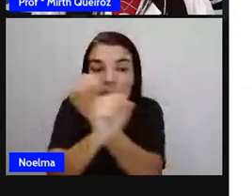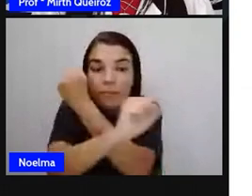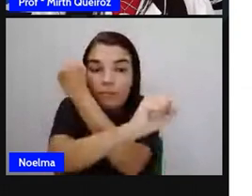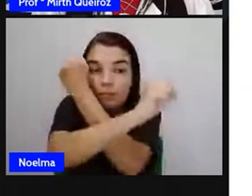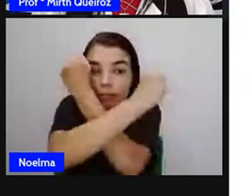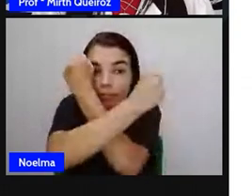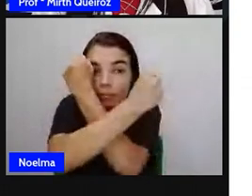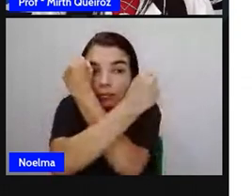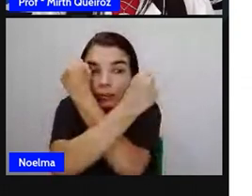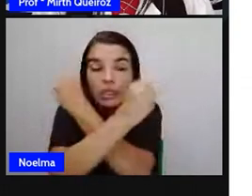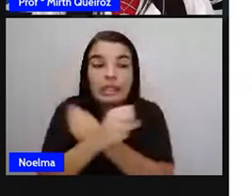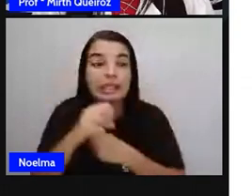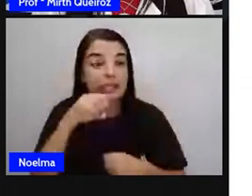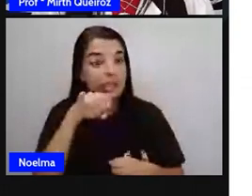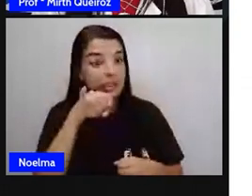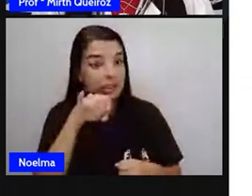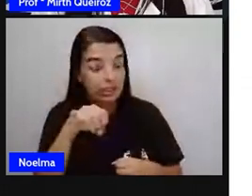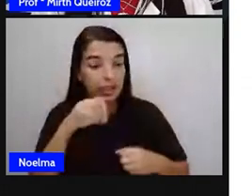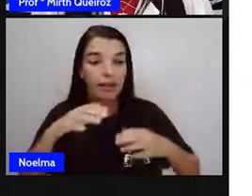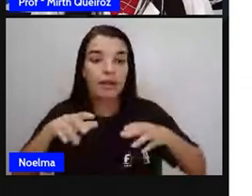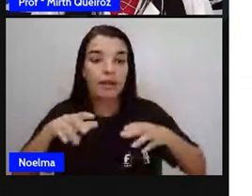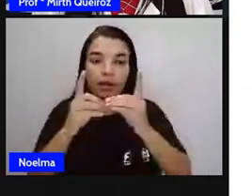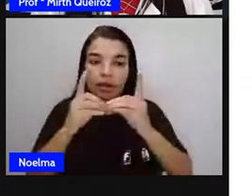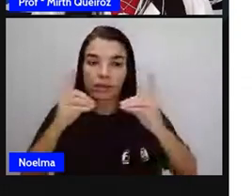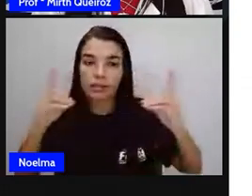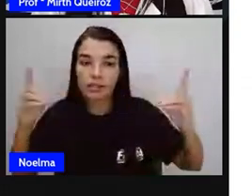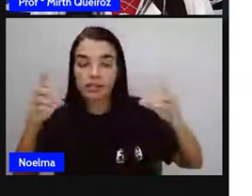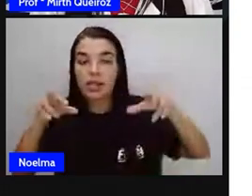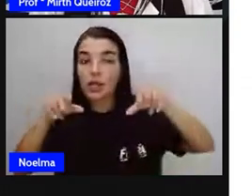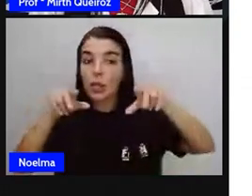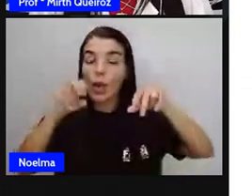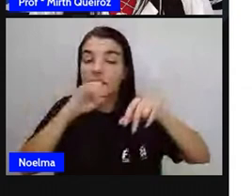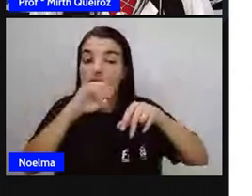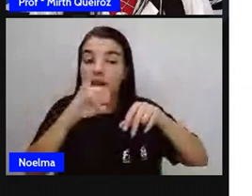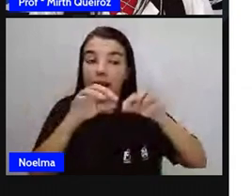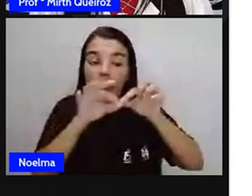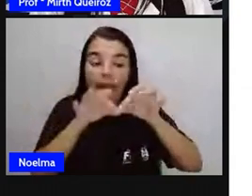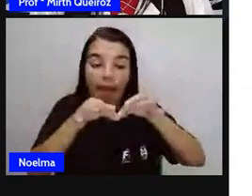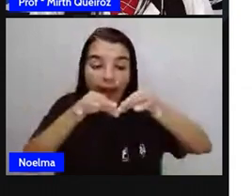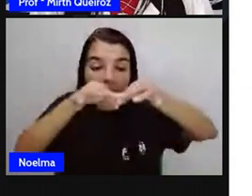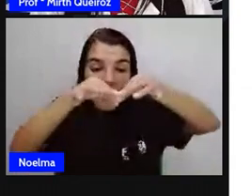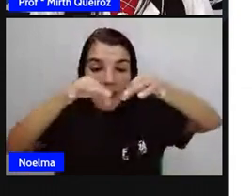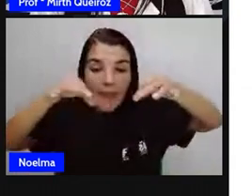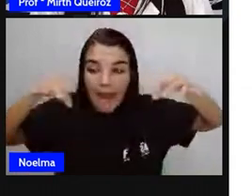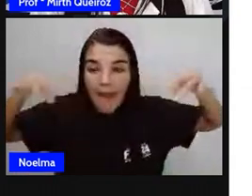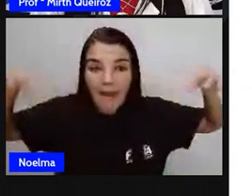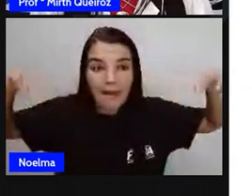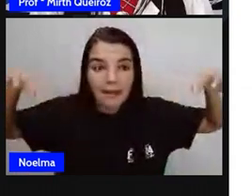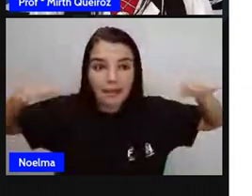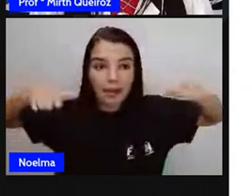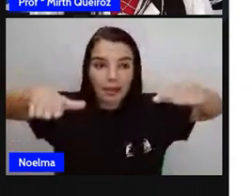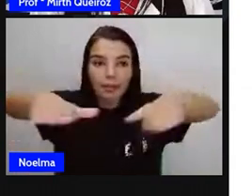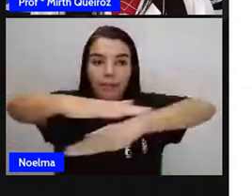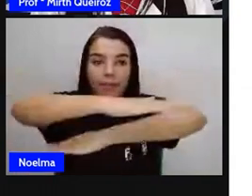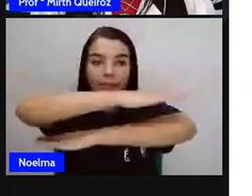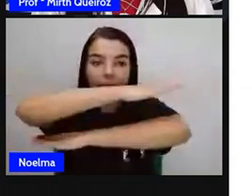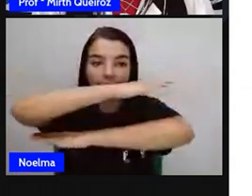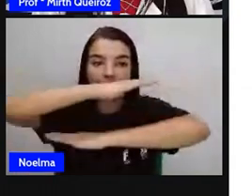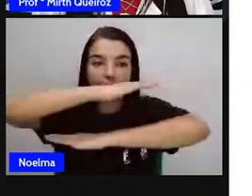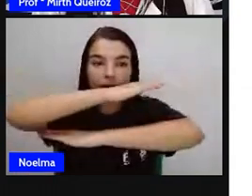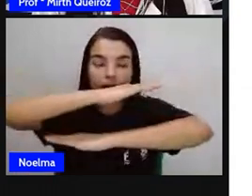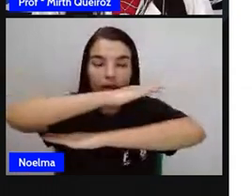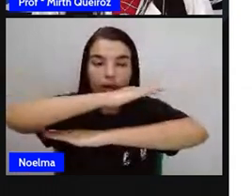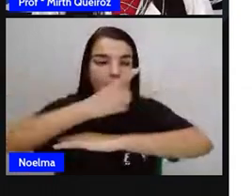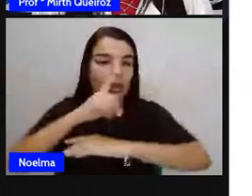precisam manter a mesma distância entre si. Então, pra uma reta ser considerada paralela, não podem ter ponto em comum e devem manter